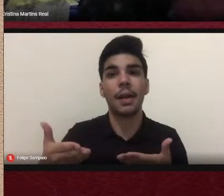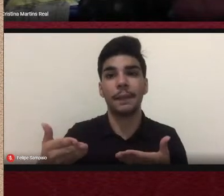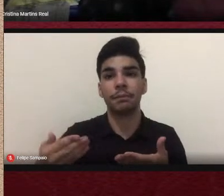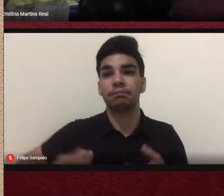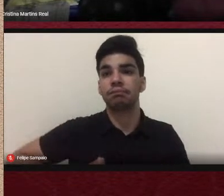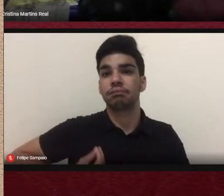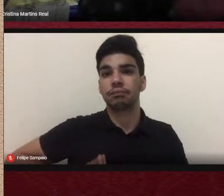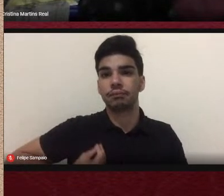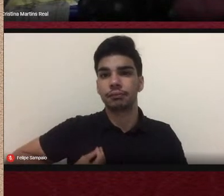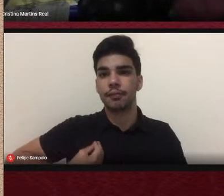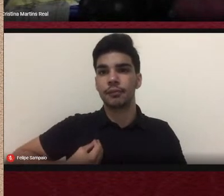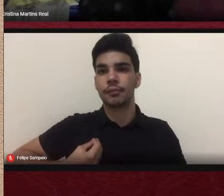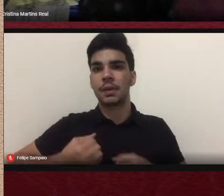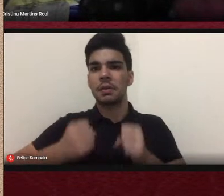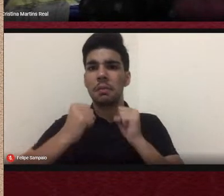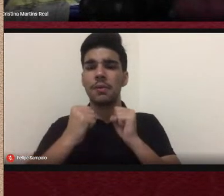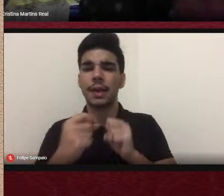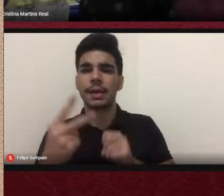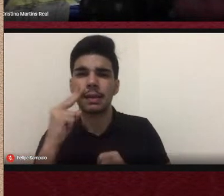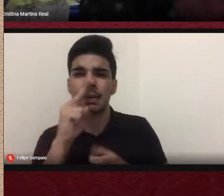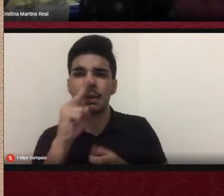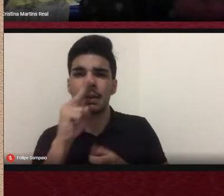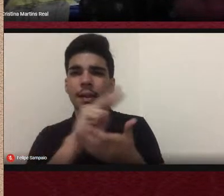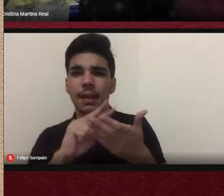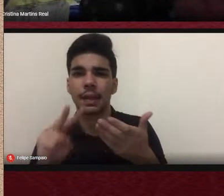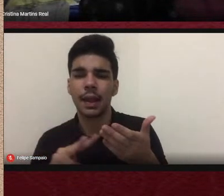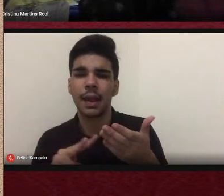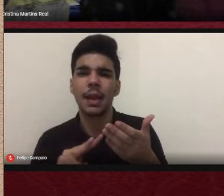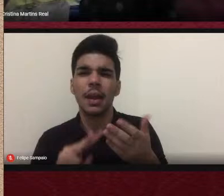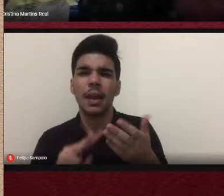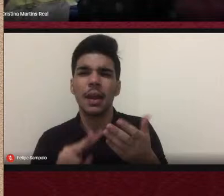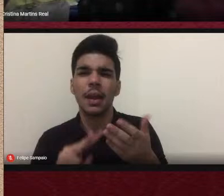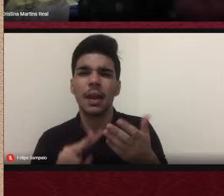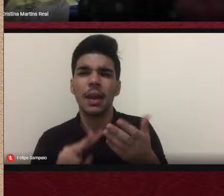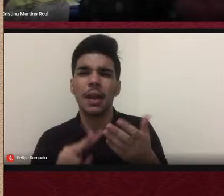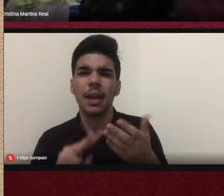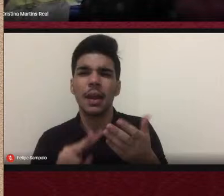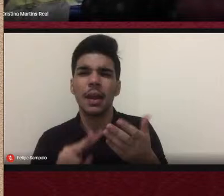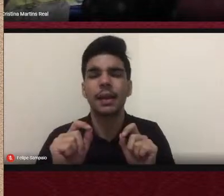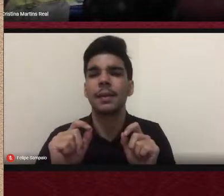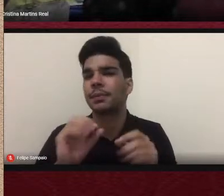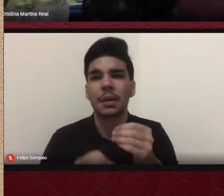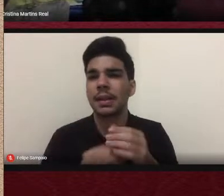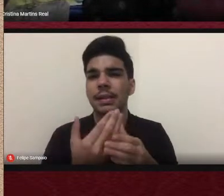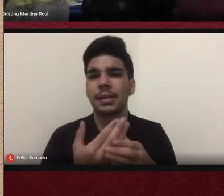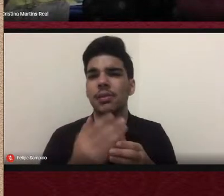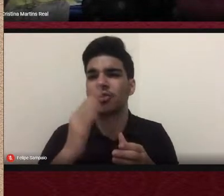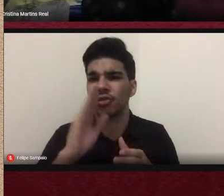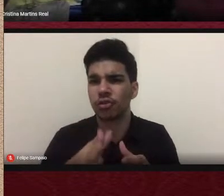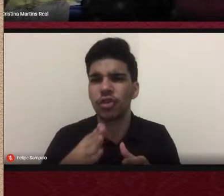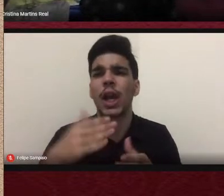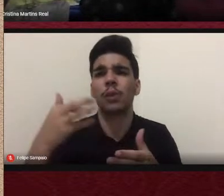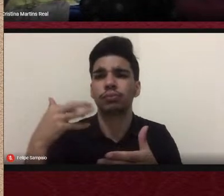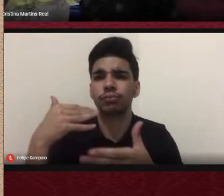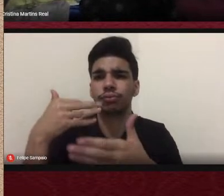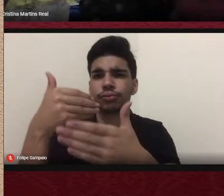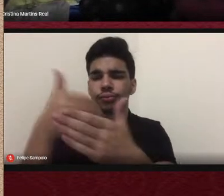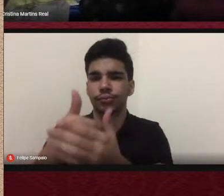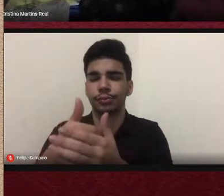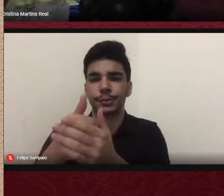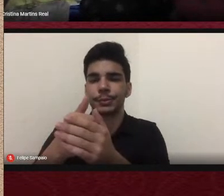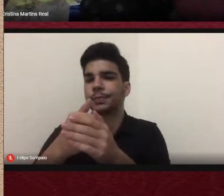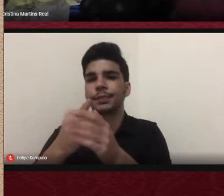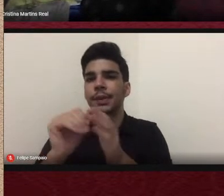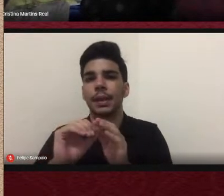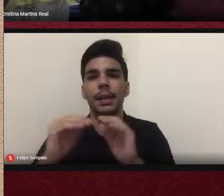o que é que o nosso programa já produziu sobre a própria UFGD, enquanto uma instituição de educação